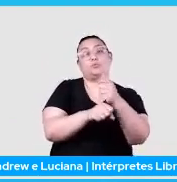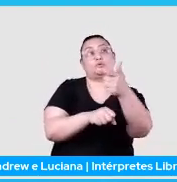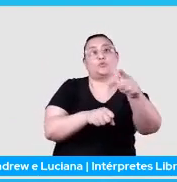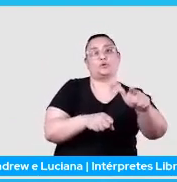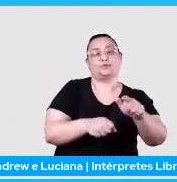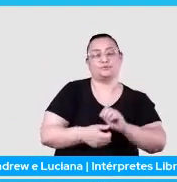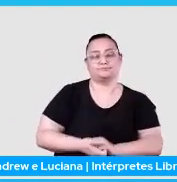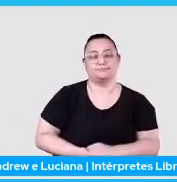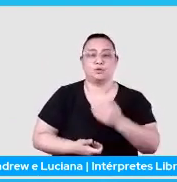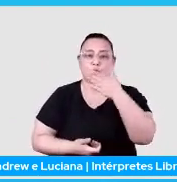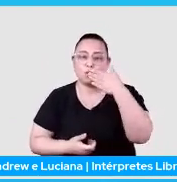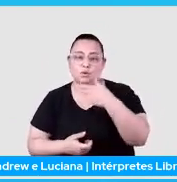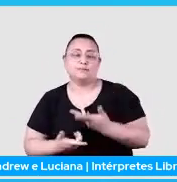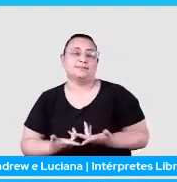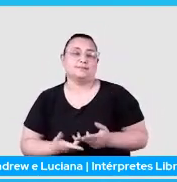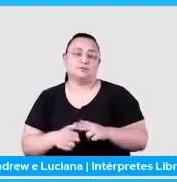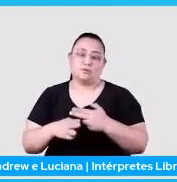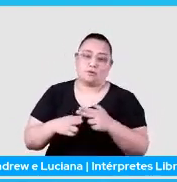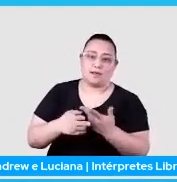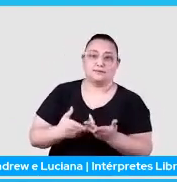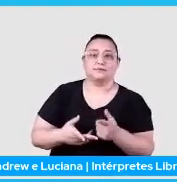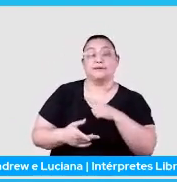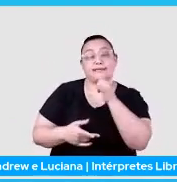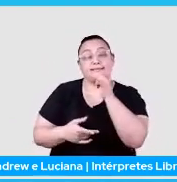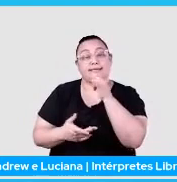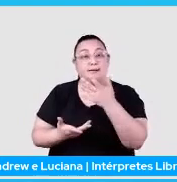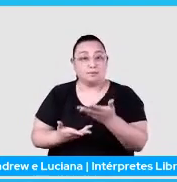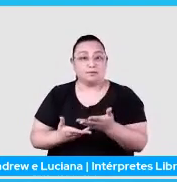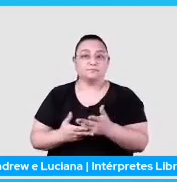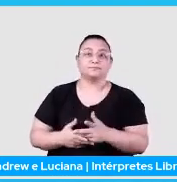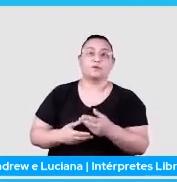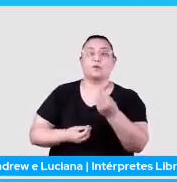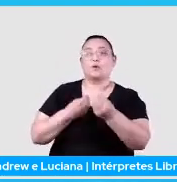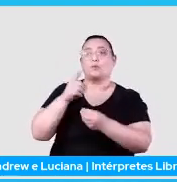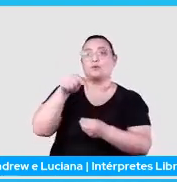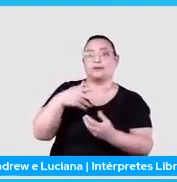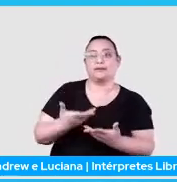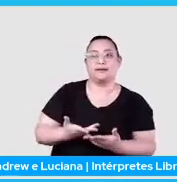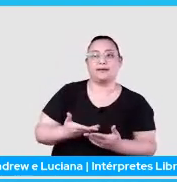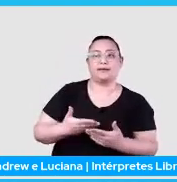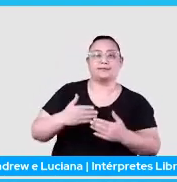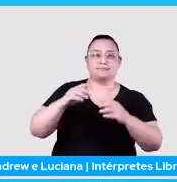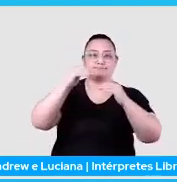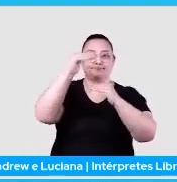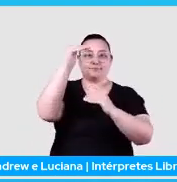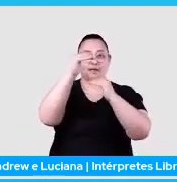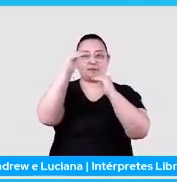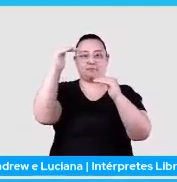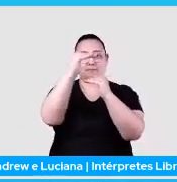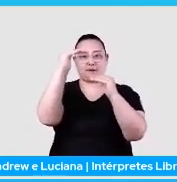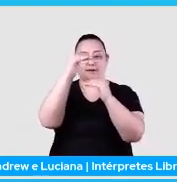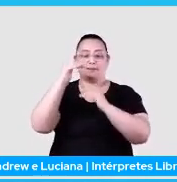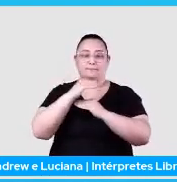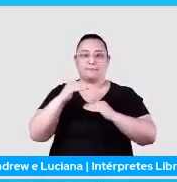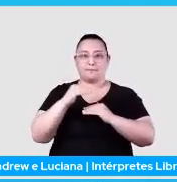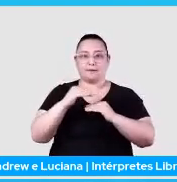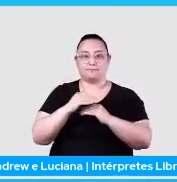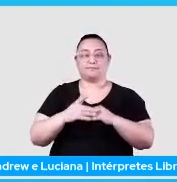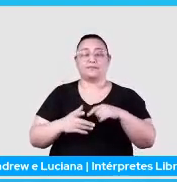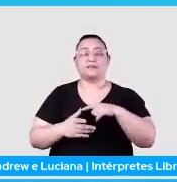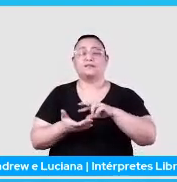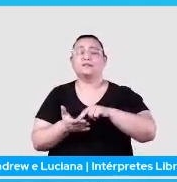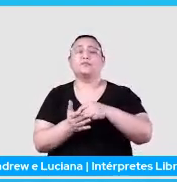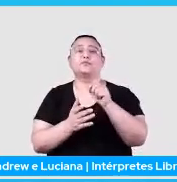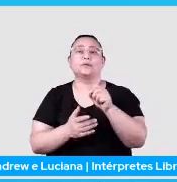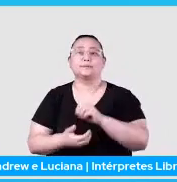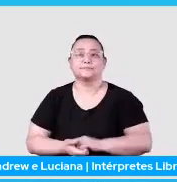E aí, eu deixei aqui só um exemplo de como seria a questão dessa parte da word in band, né? A word in band nada mais é do que